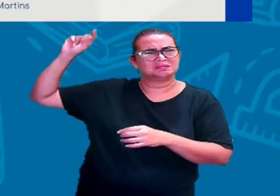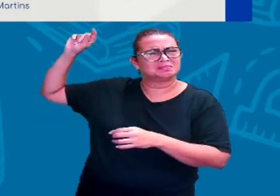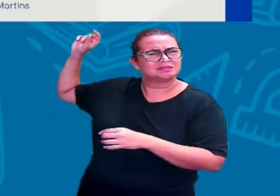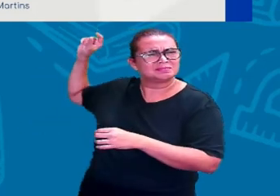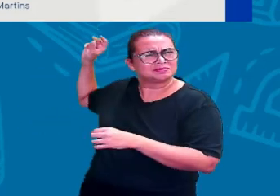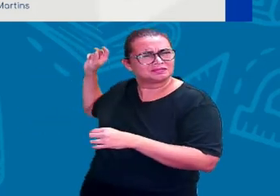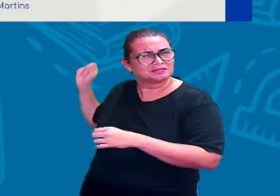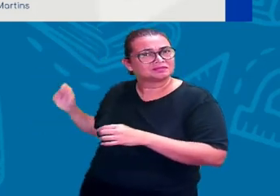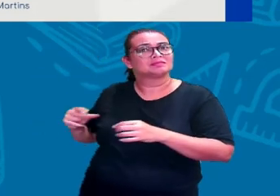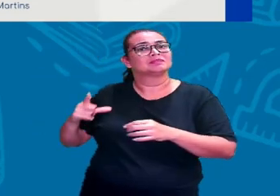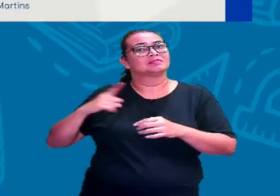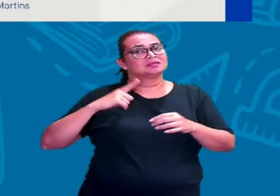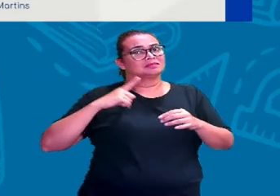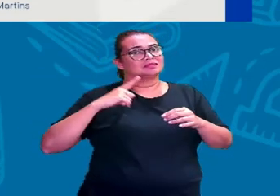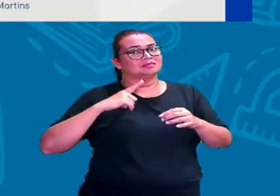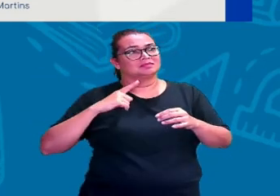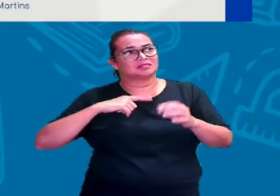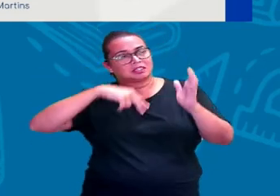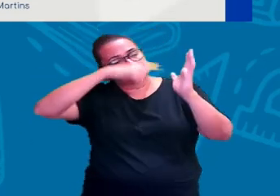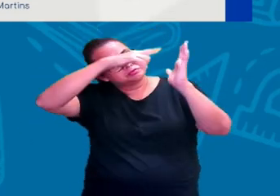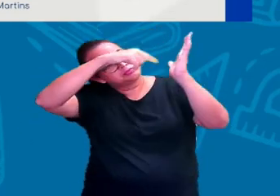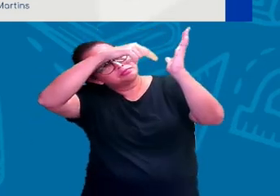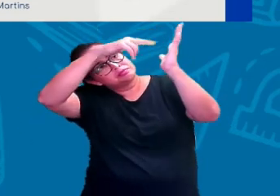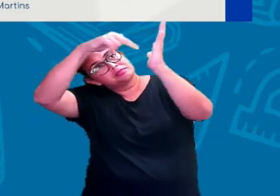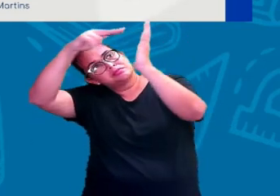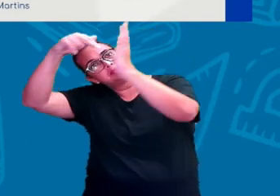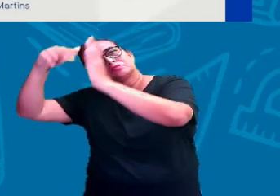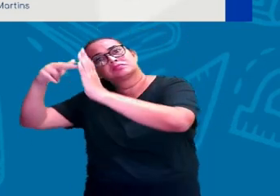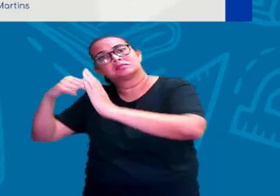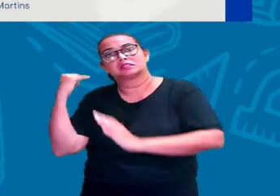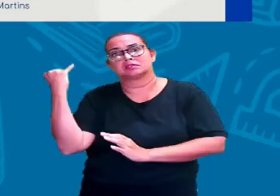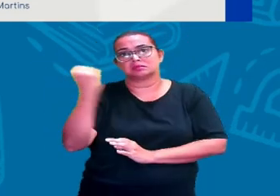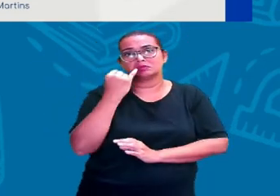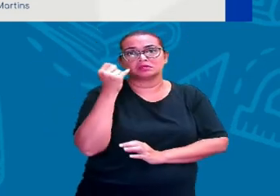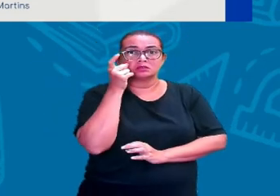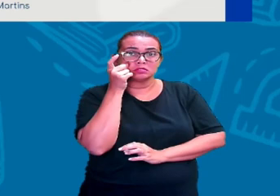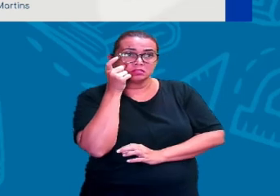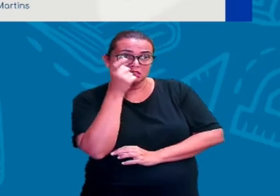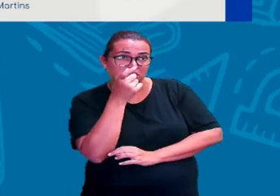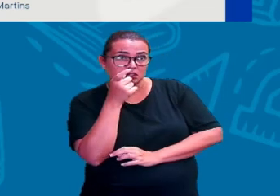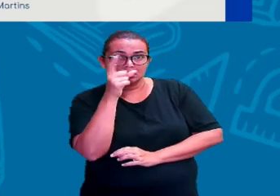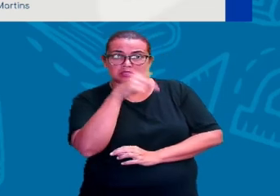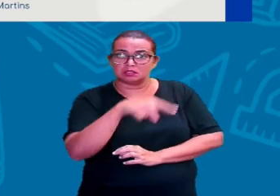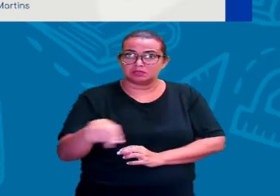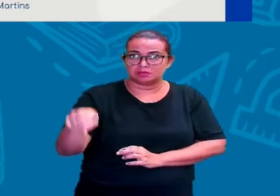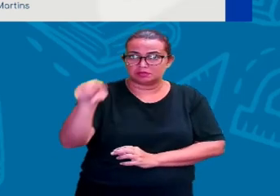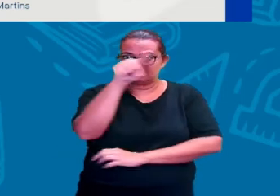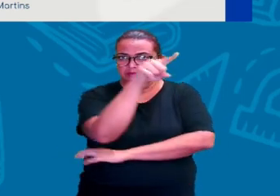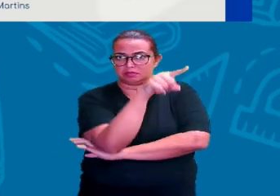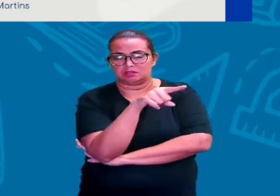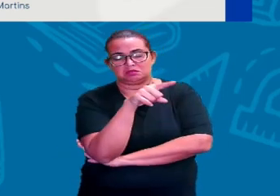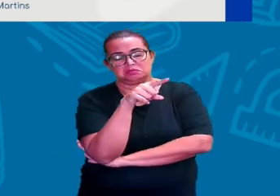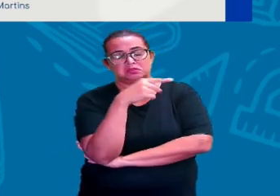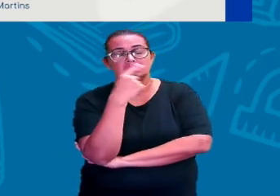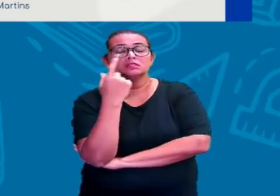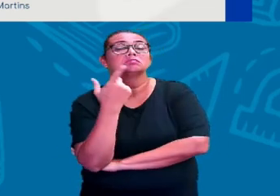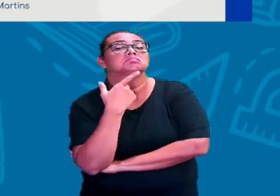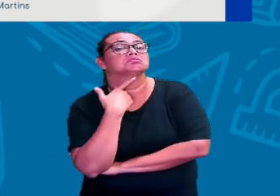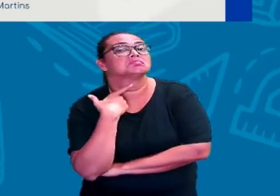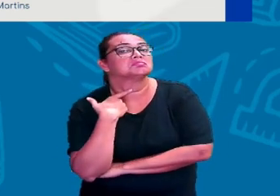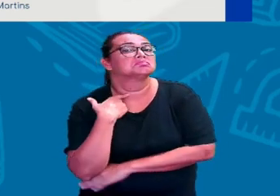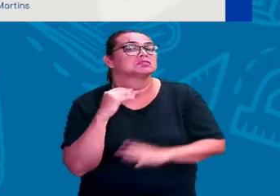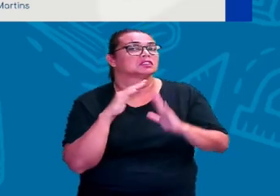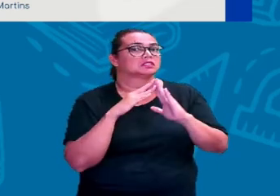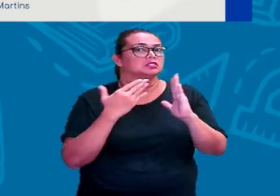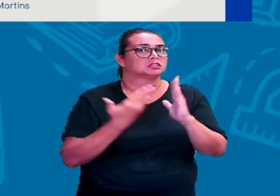-história, né? Aqui no Brasil. Então, é muito interessante. Seria muito bom se as escolas, né? Se a gente pudesse